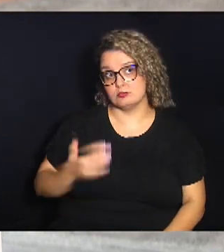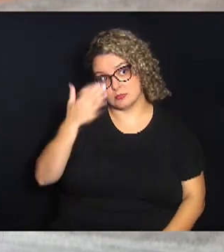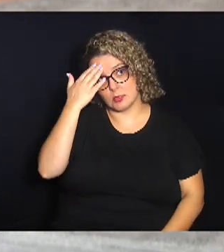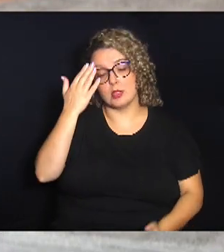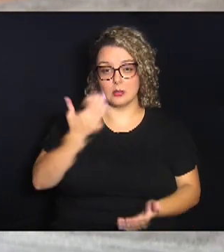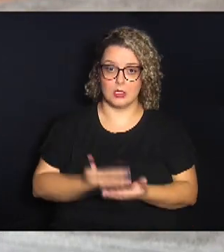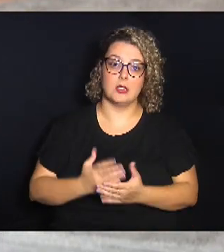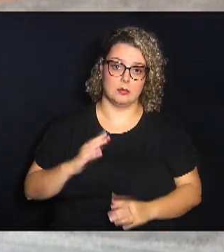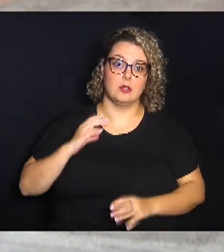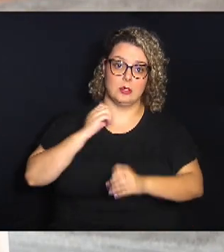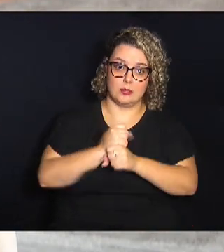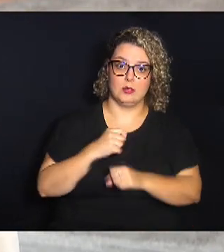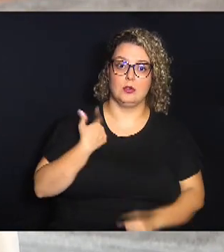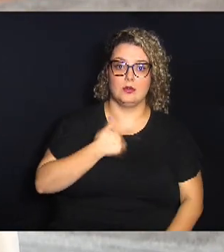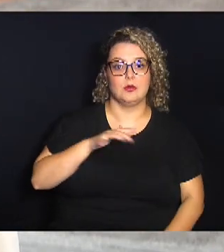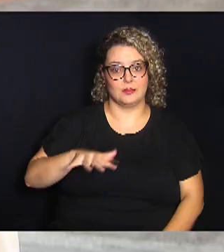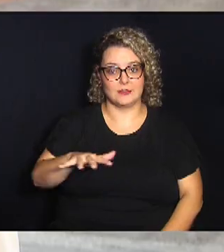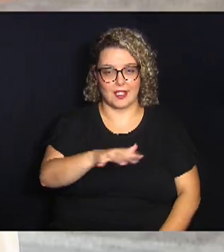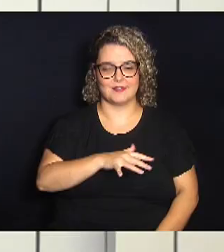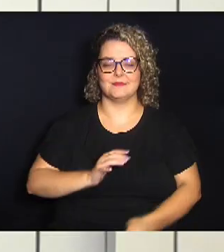venha somar com a nossa região.